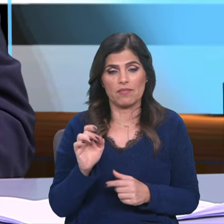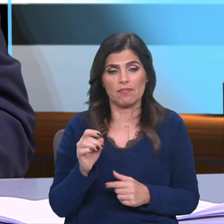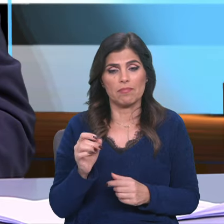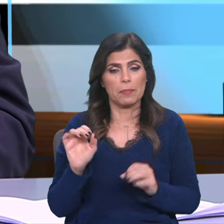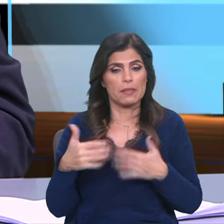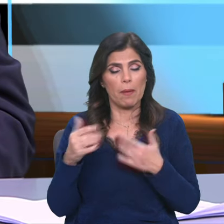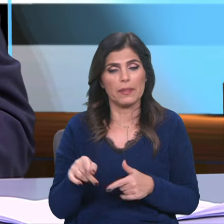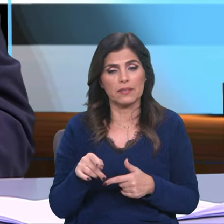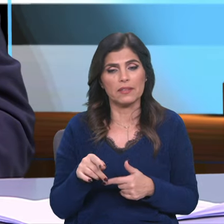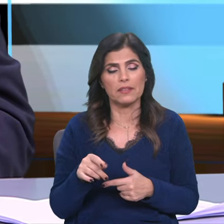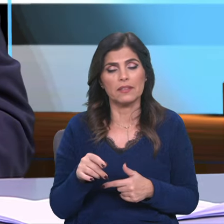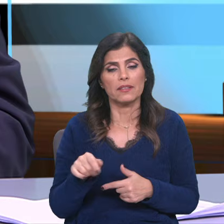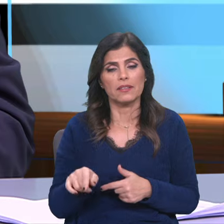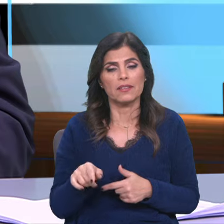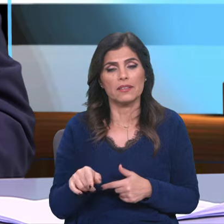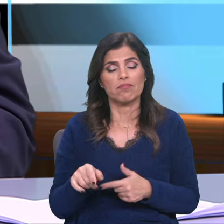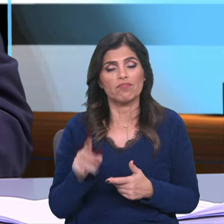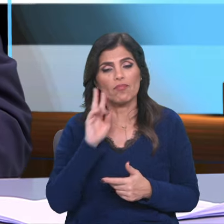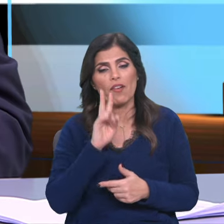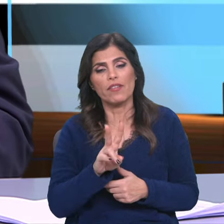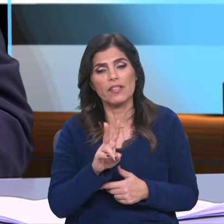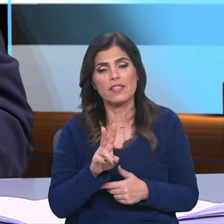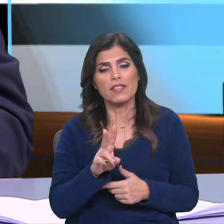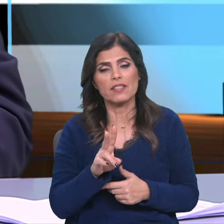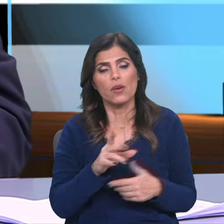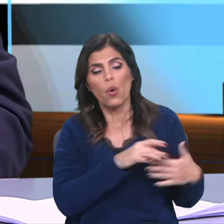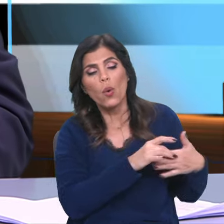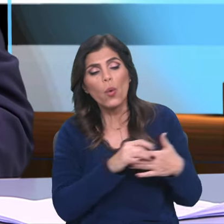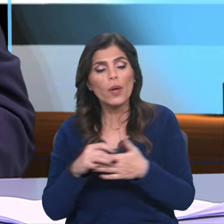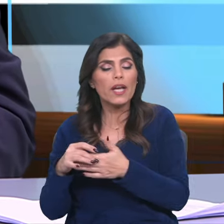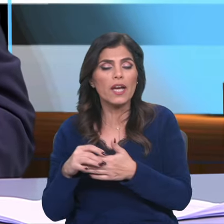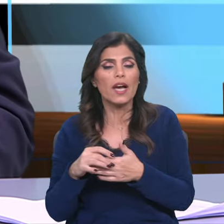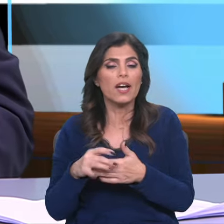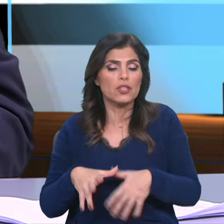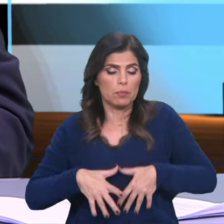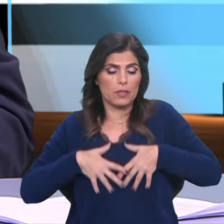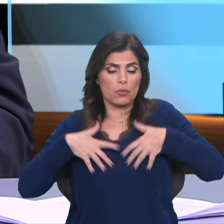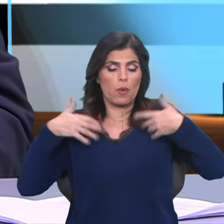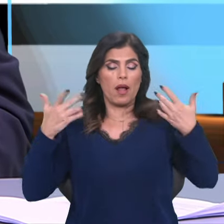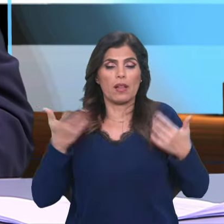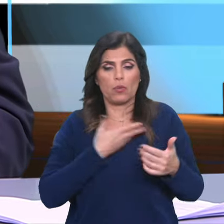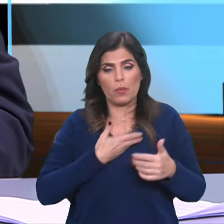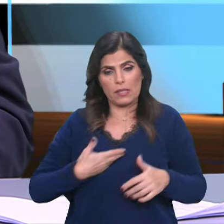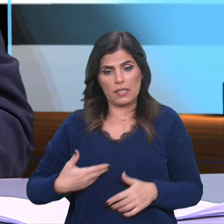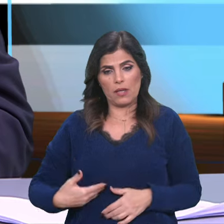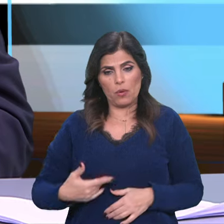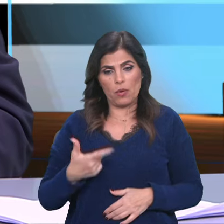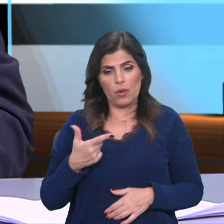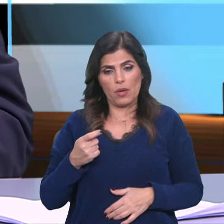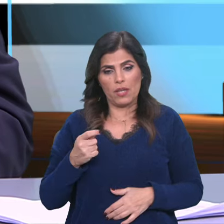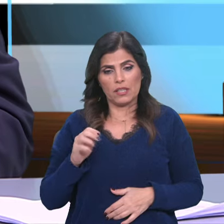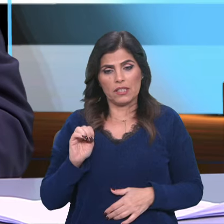Moisés encarna aqui também o grande guia espiritual do Antigo Testamento e do